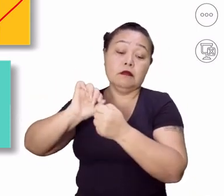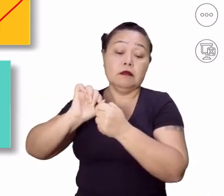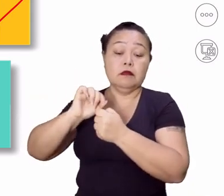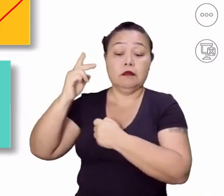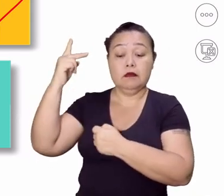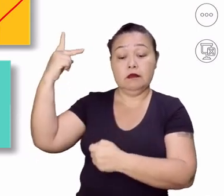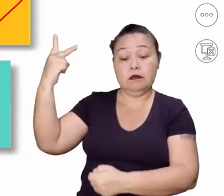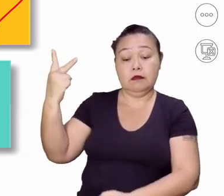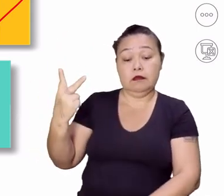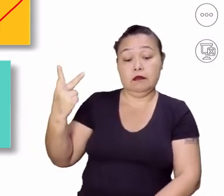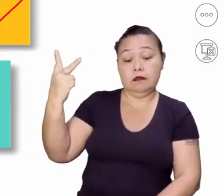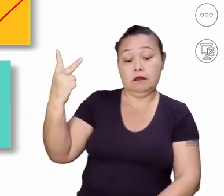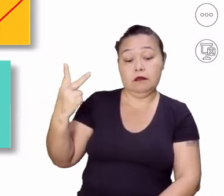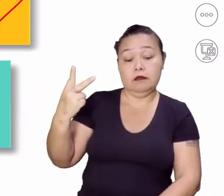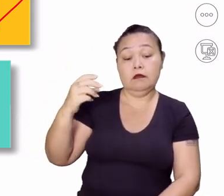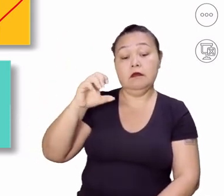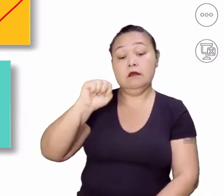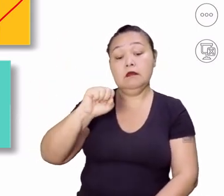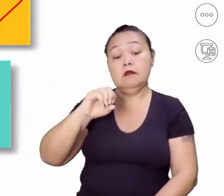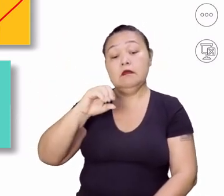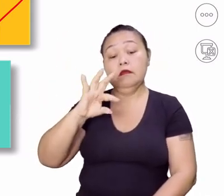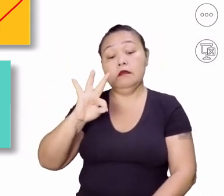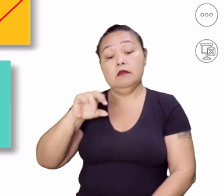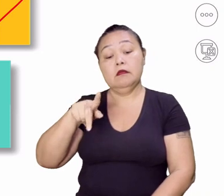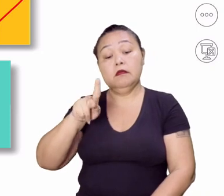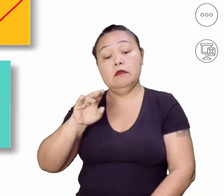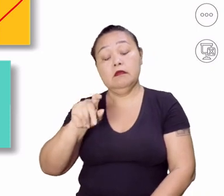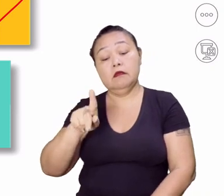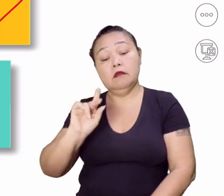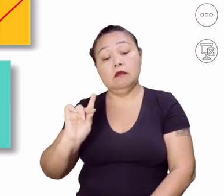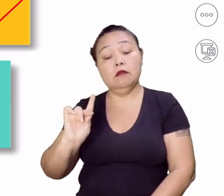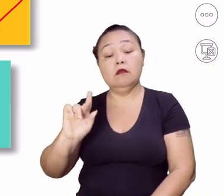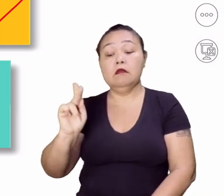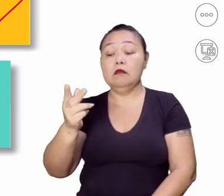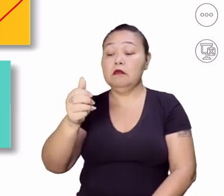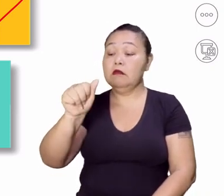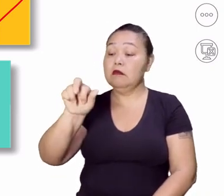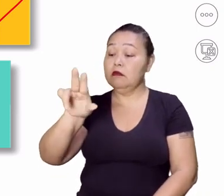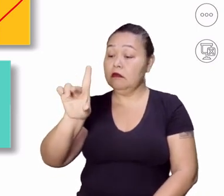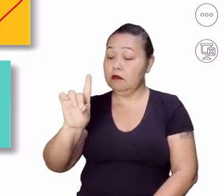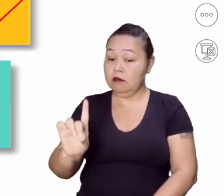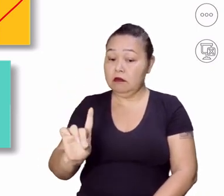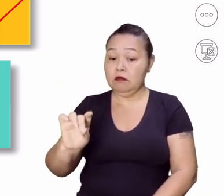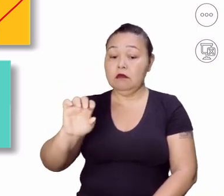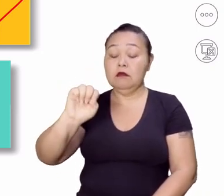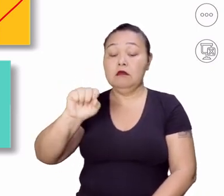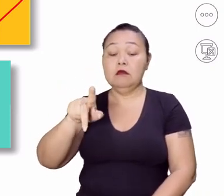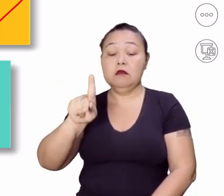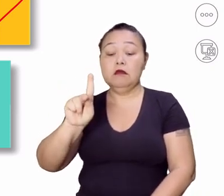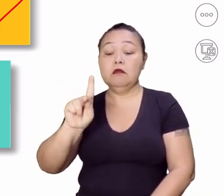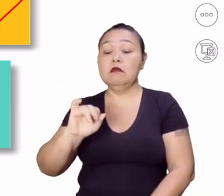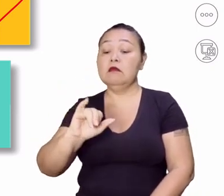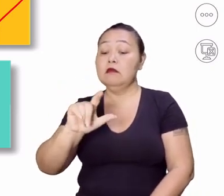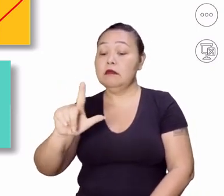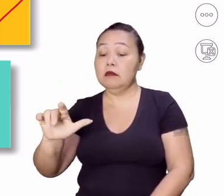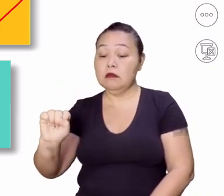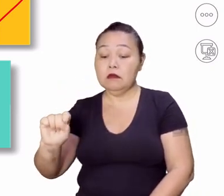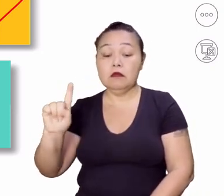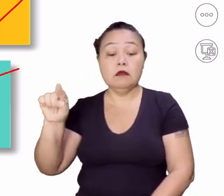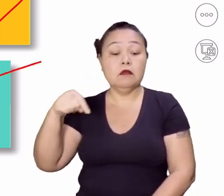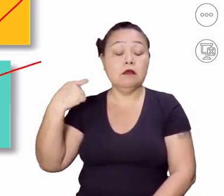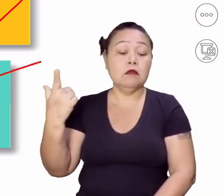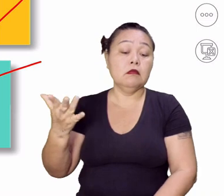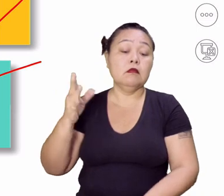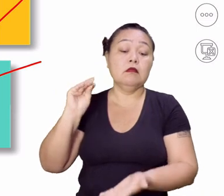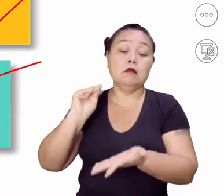categorias aqui, que é o soft skills e o rare skills, que nós vamos descobrir nessa aula de hoje. O